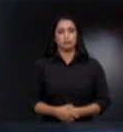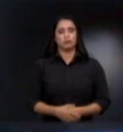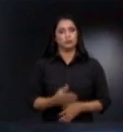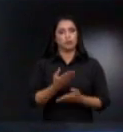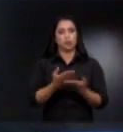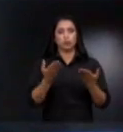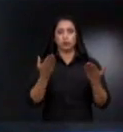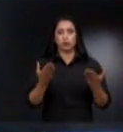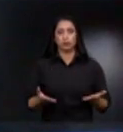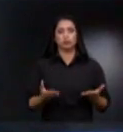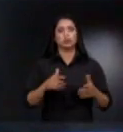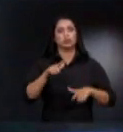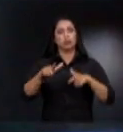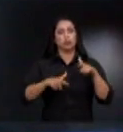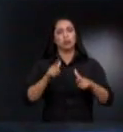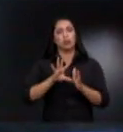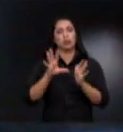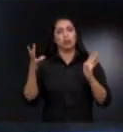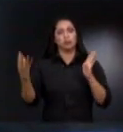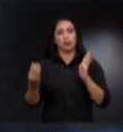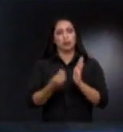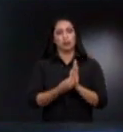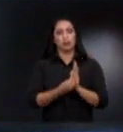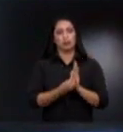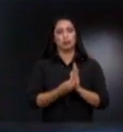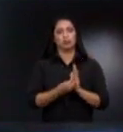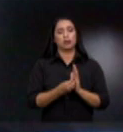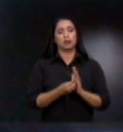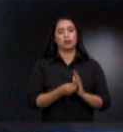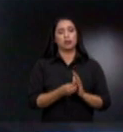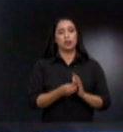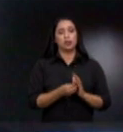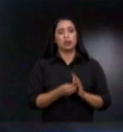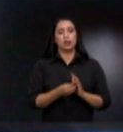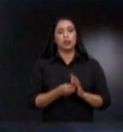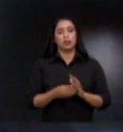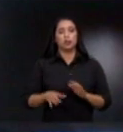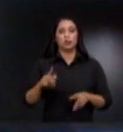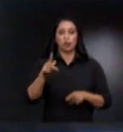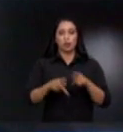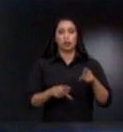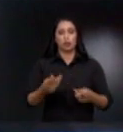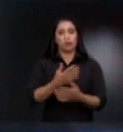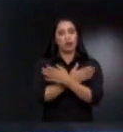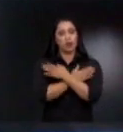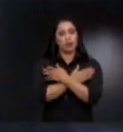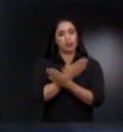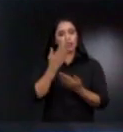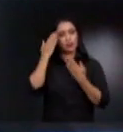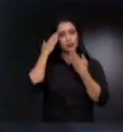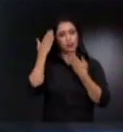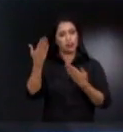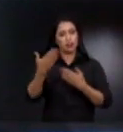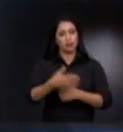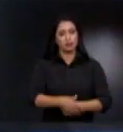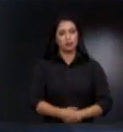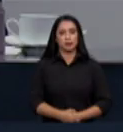todos os setores que somam na Amazônia brasileira sem esquecer toda a nossa população um grande abraço muito obrigado